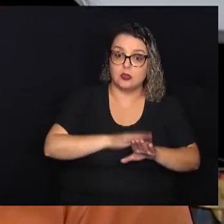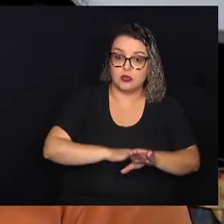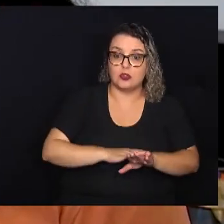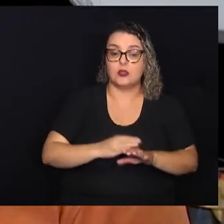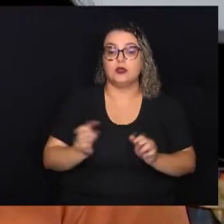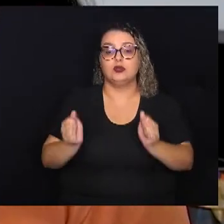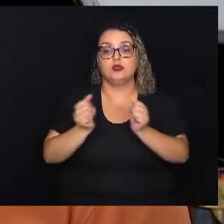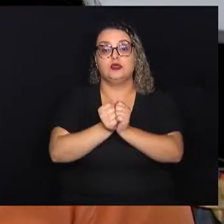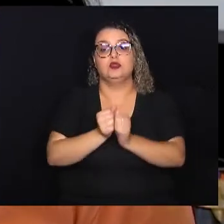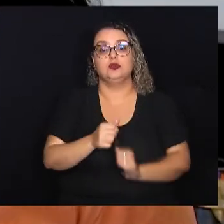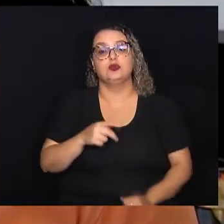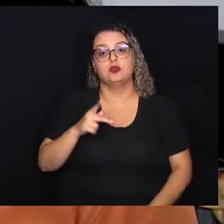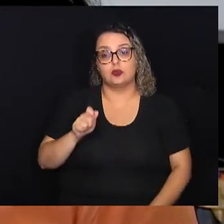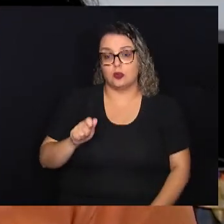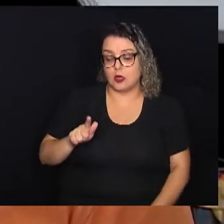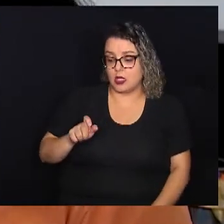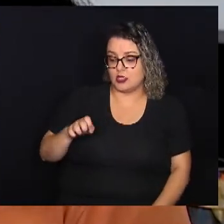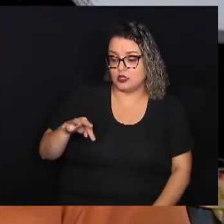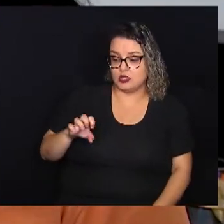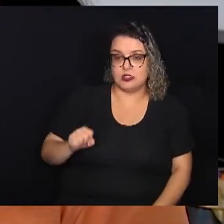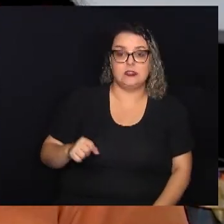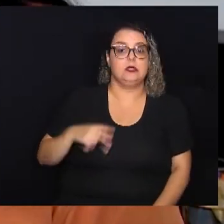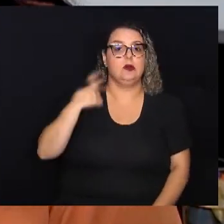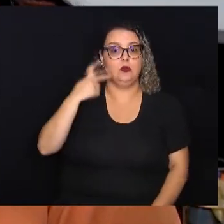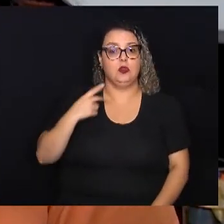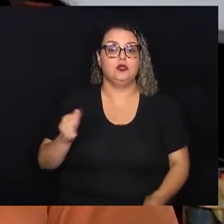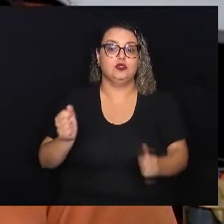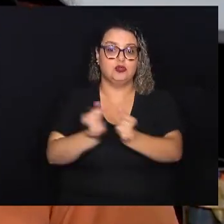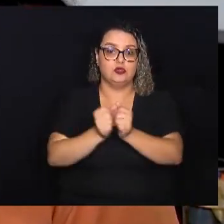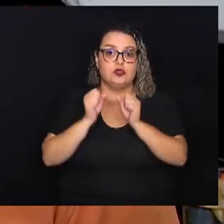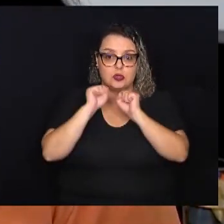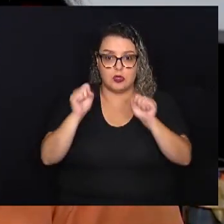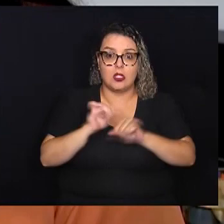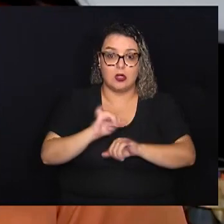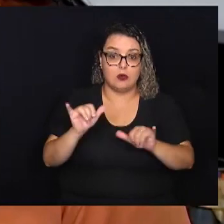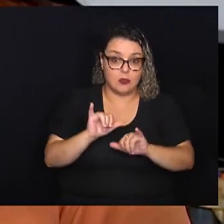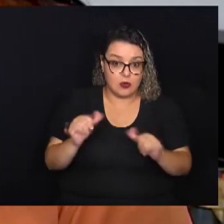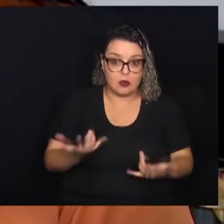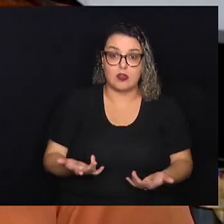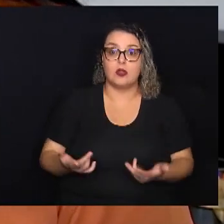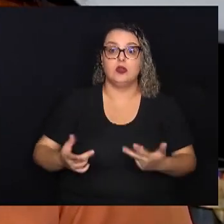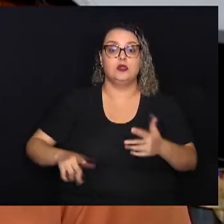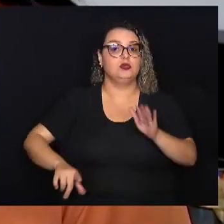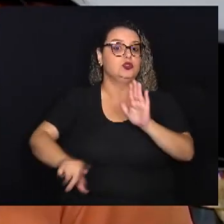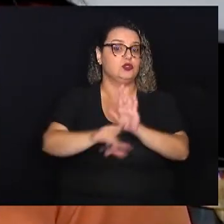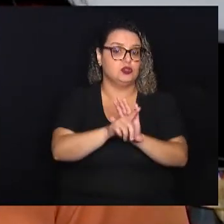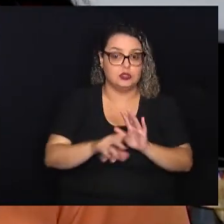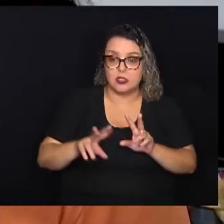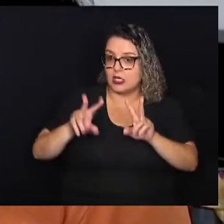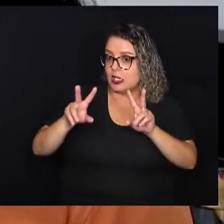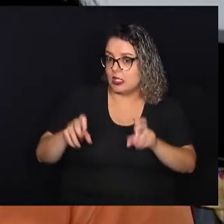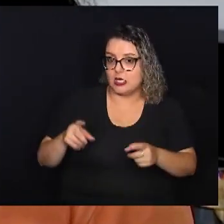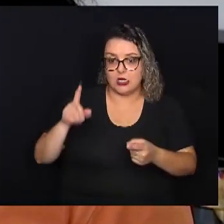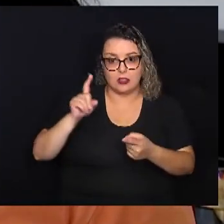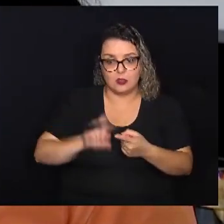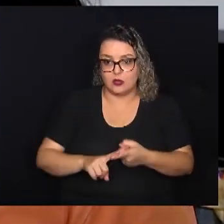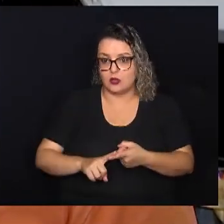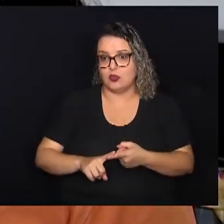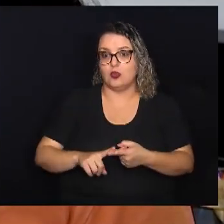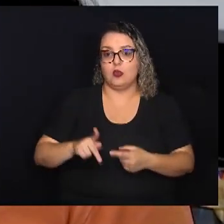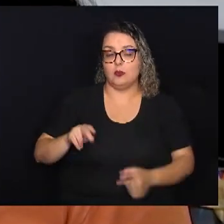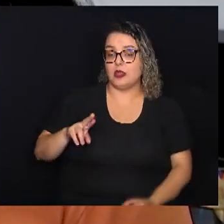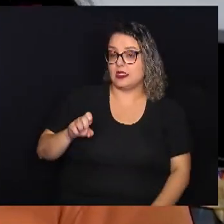agentes políticos e com seus assessores, então, informando essas pessoas a respeito de legislação, temas como prestação de